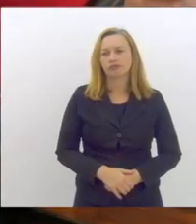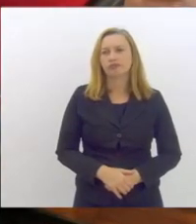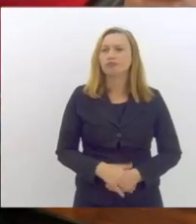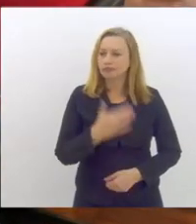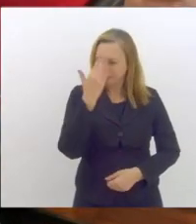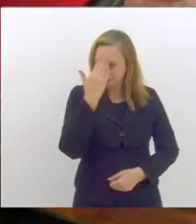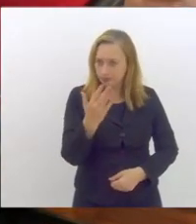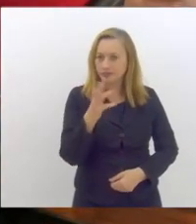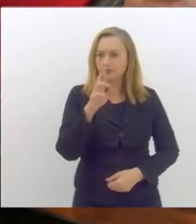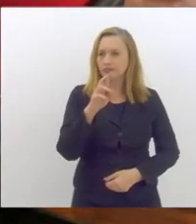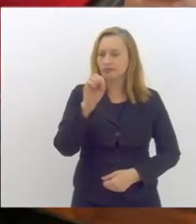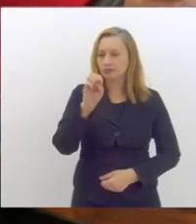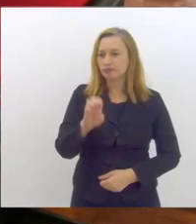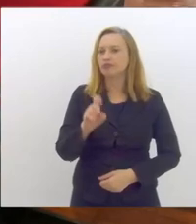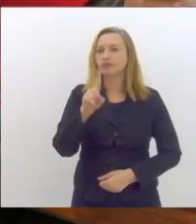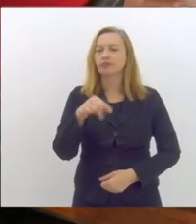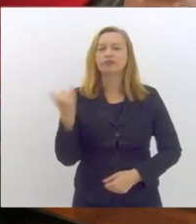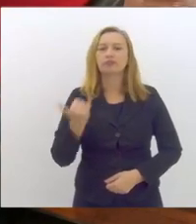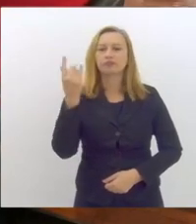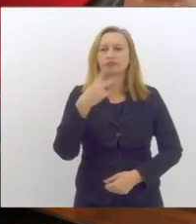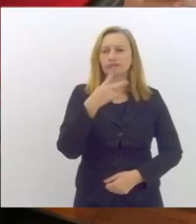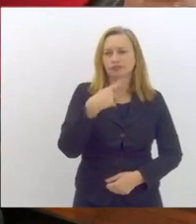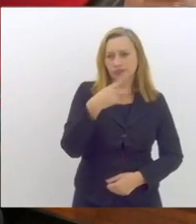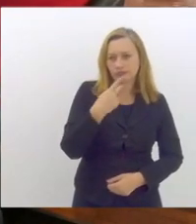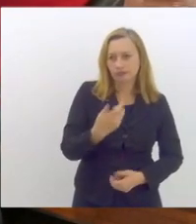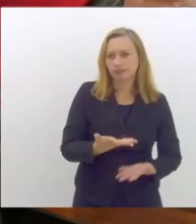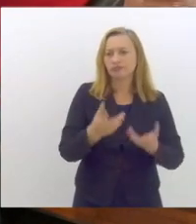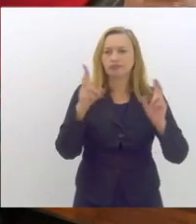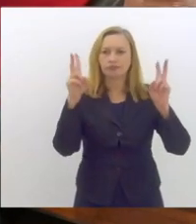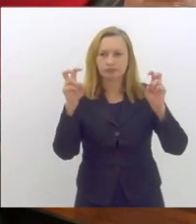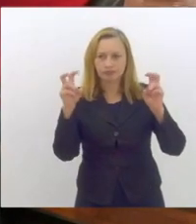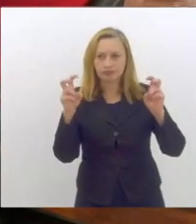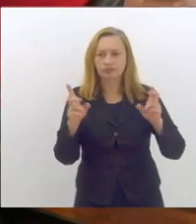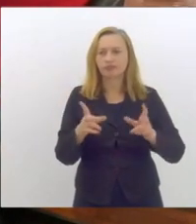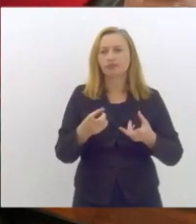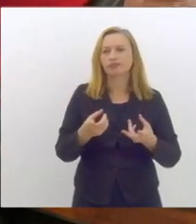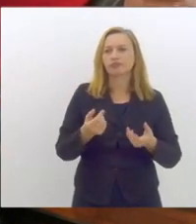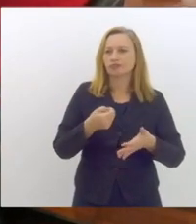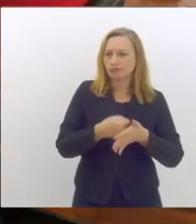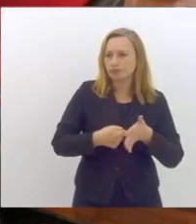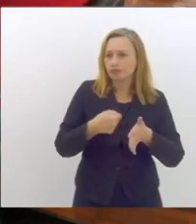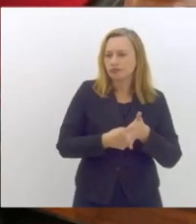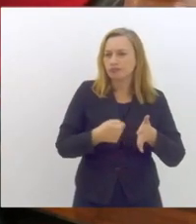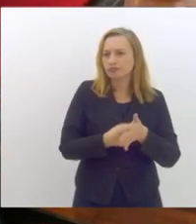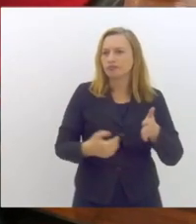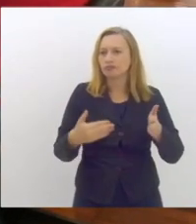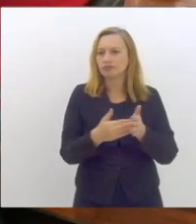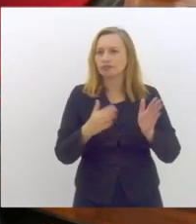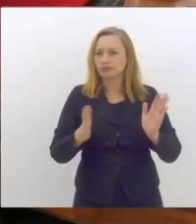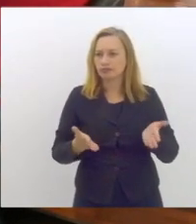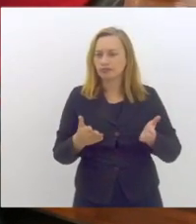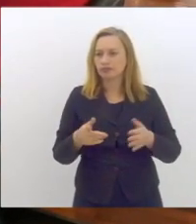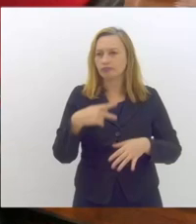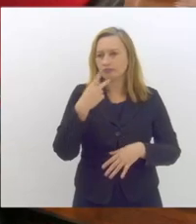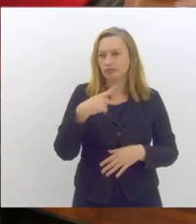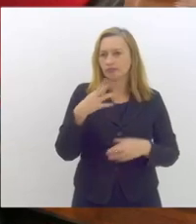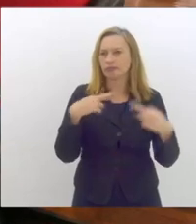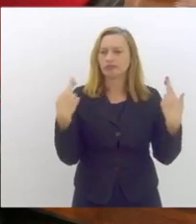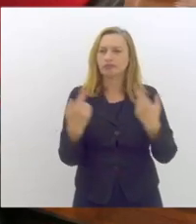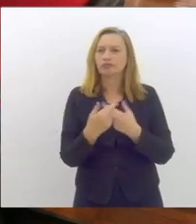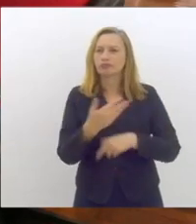Obrigado Rose acho que muito importante sua fala traz questões que a gente também batalha e que até agora não tinha entrado aqui nessa audiência